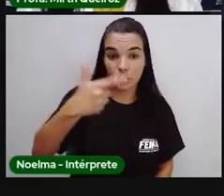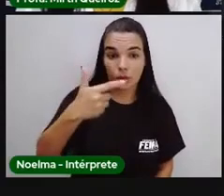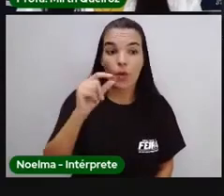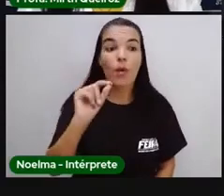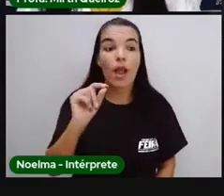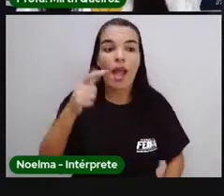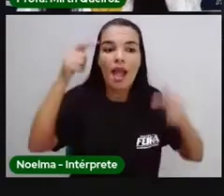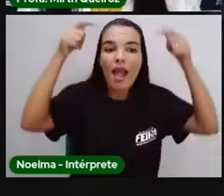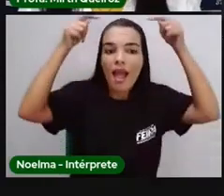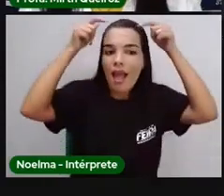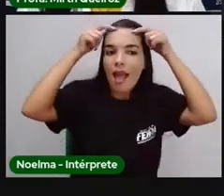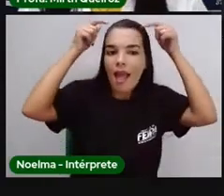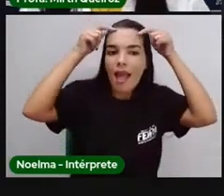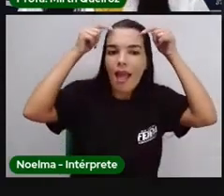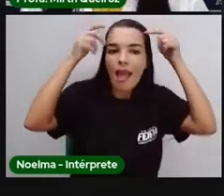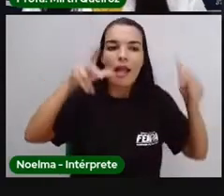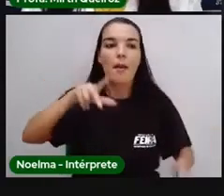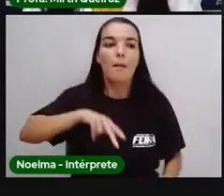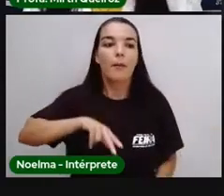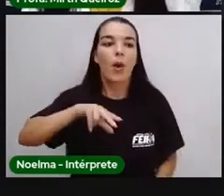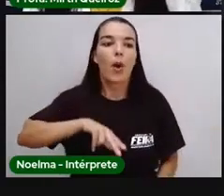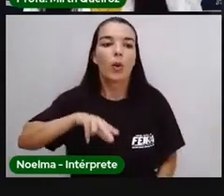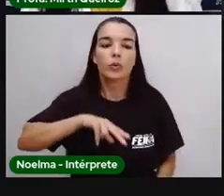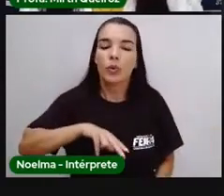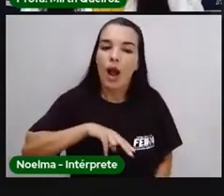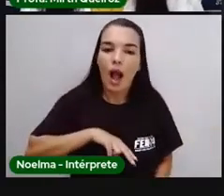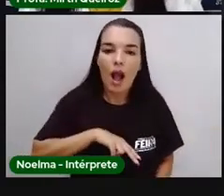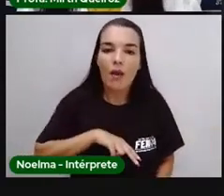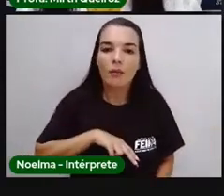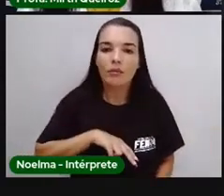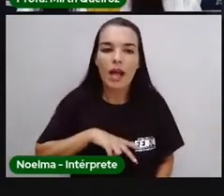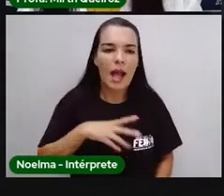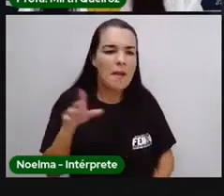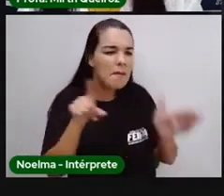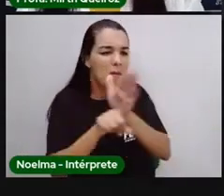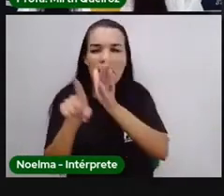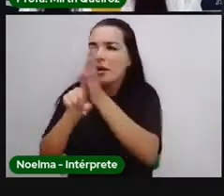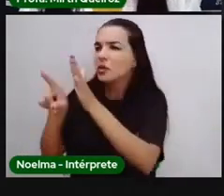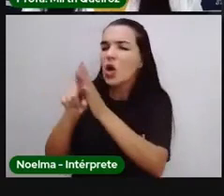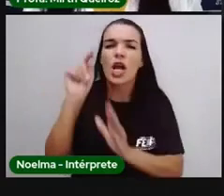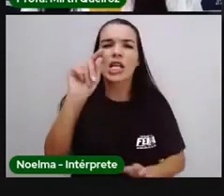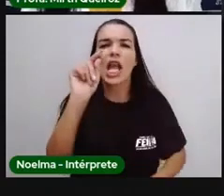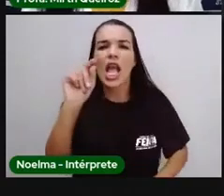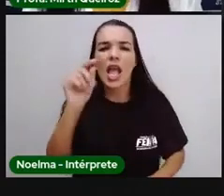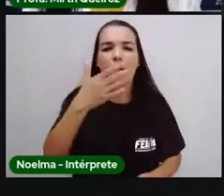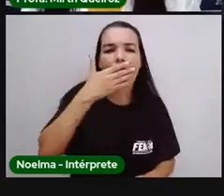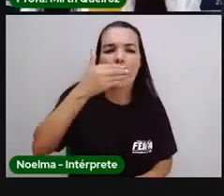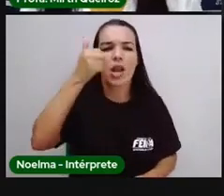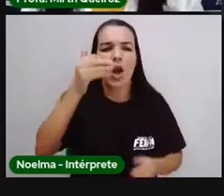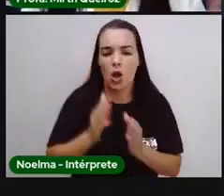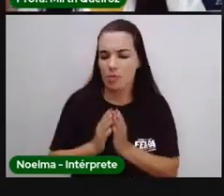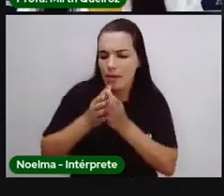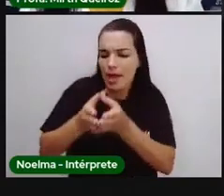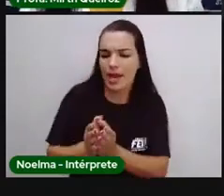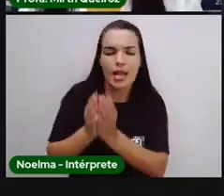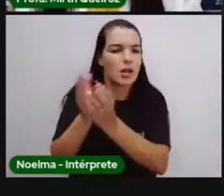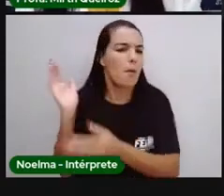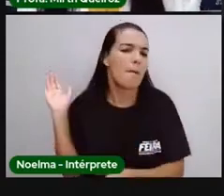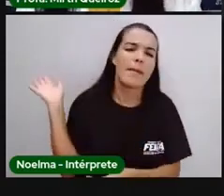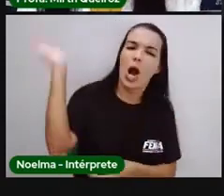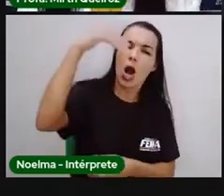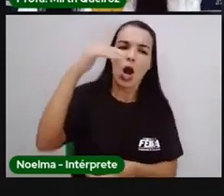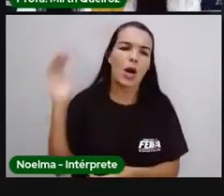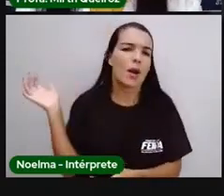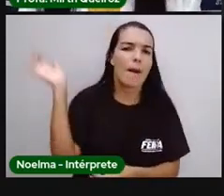chamou o povo e assim, onde é que estão os melhores navegadores de Portugal? E aí a galera se reuniu e foi, bora galera,